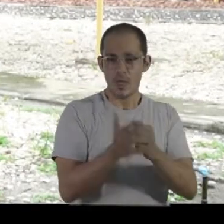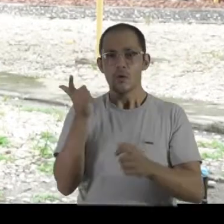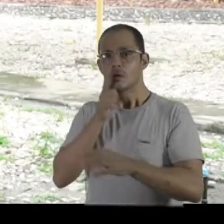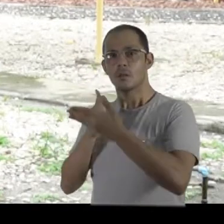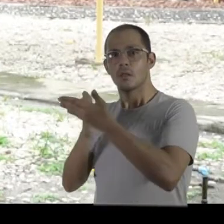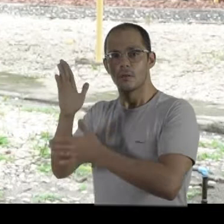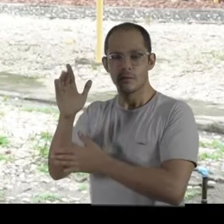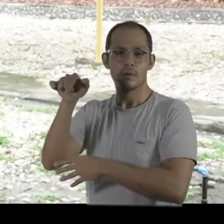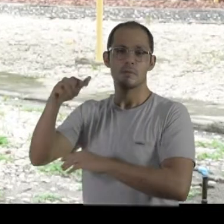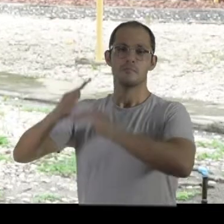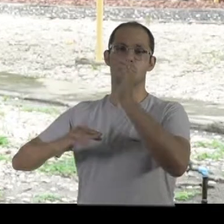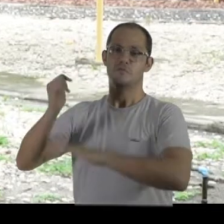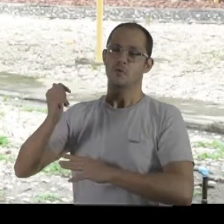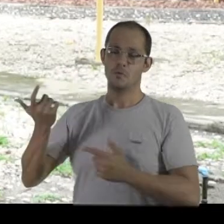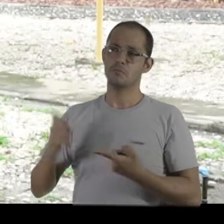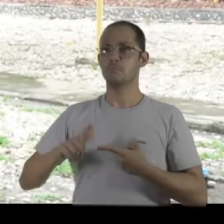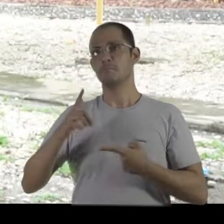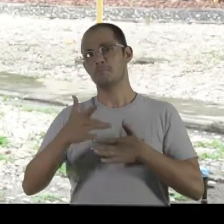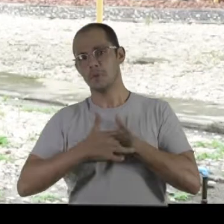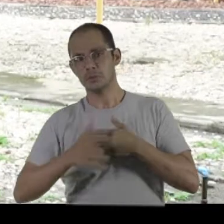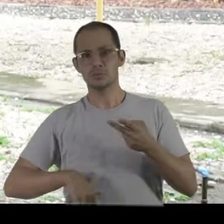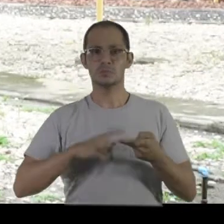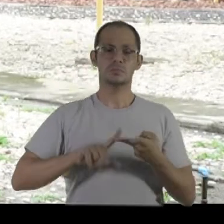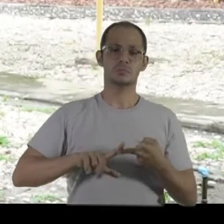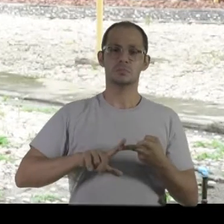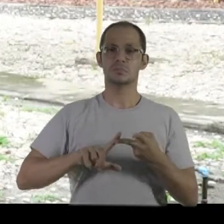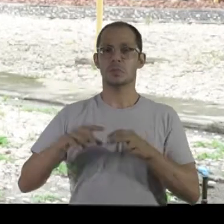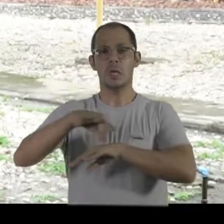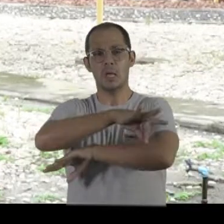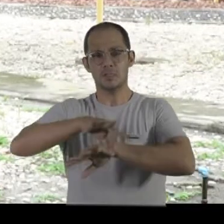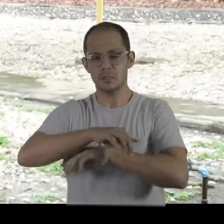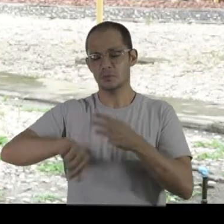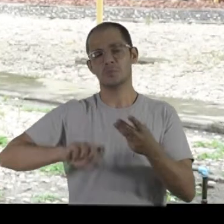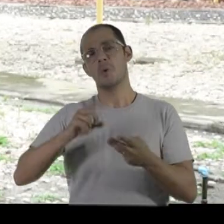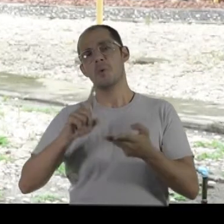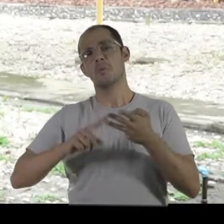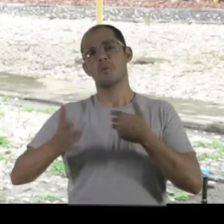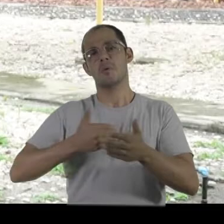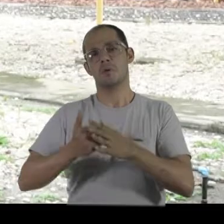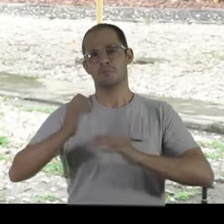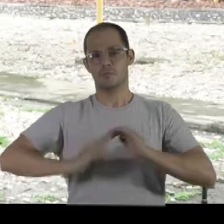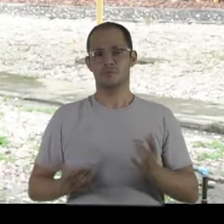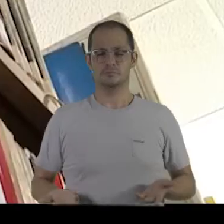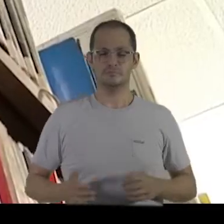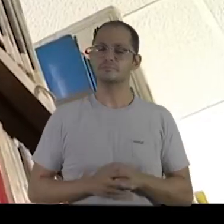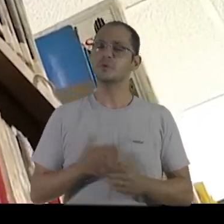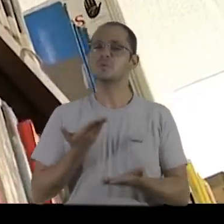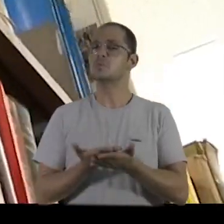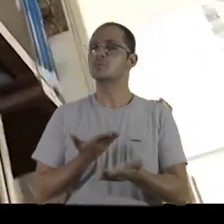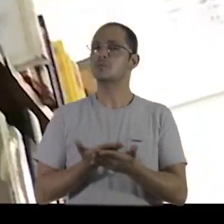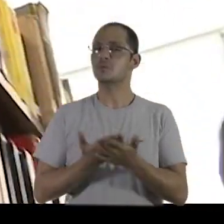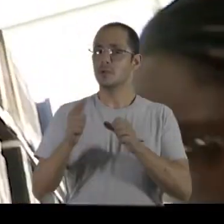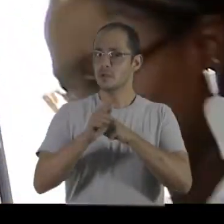gratuita, conseguisse realizar o sonho de atingir a profissão que queira, seja ela médico, seja ela arquiteto, seja a profissão que for. Fiz a